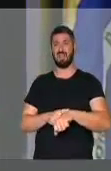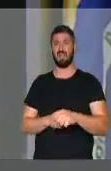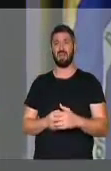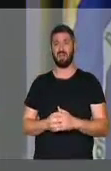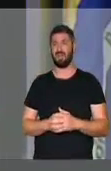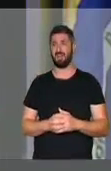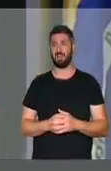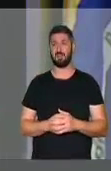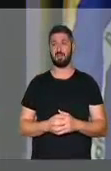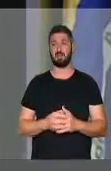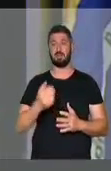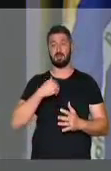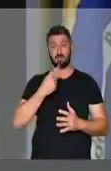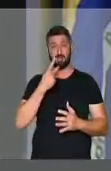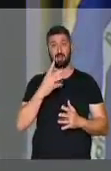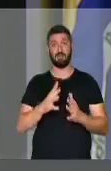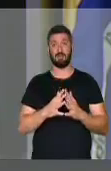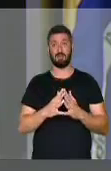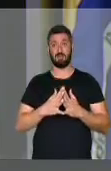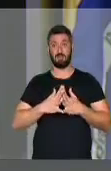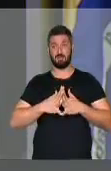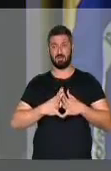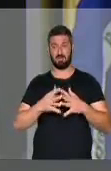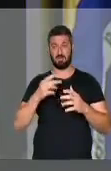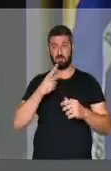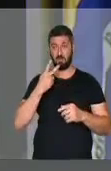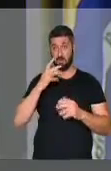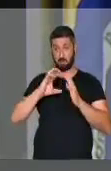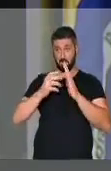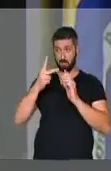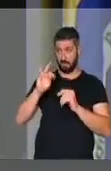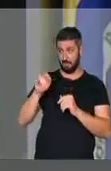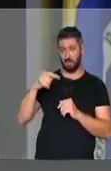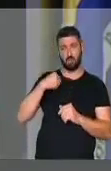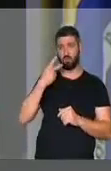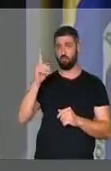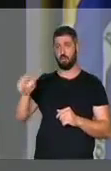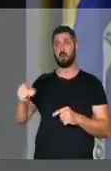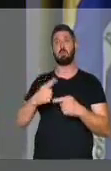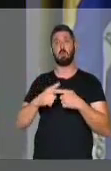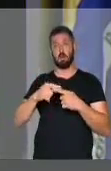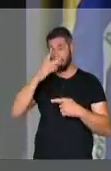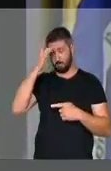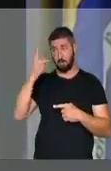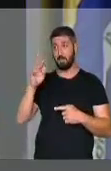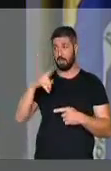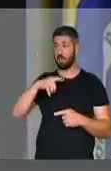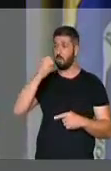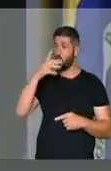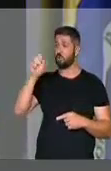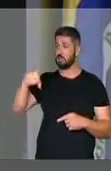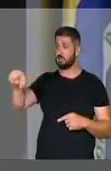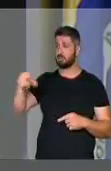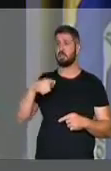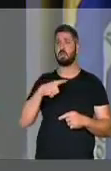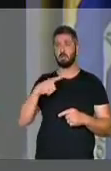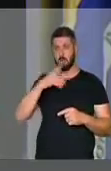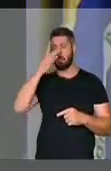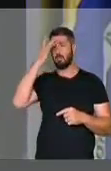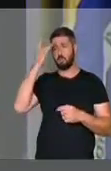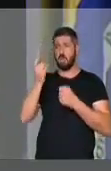automaticamente, eu quero dizer, eu não digo isso dos petistas, porque tem petista bom. Tem